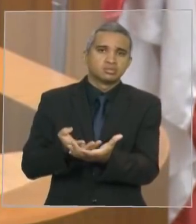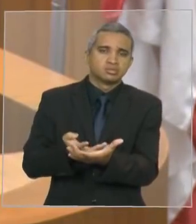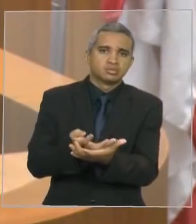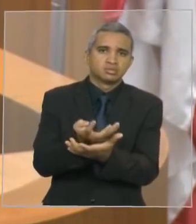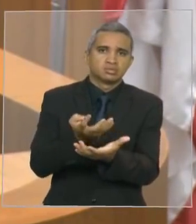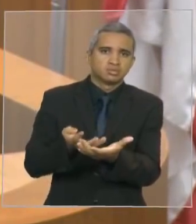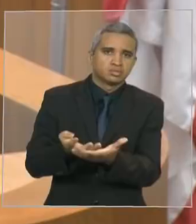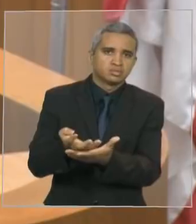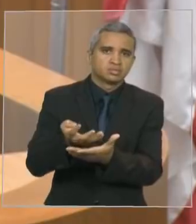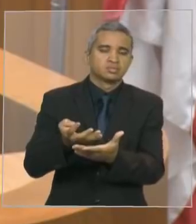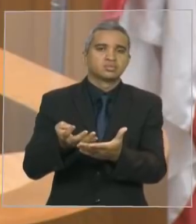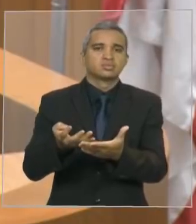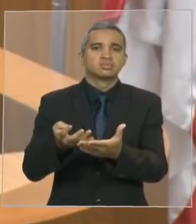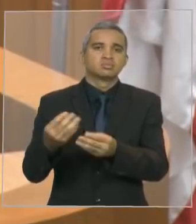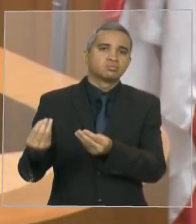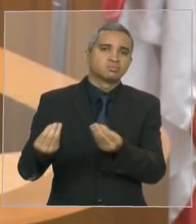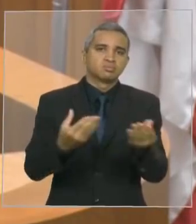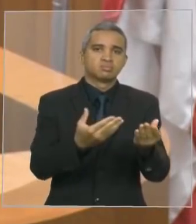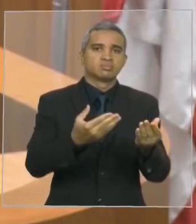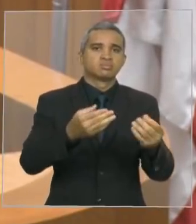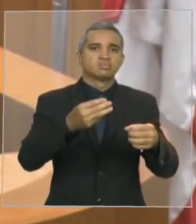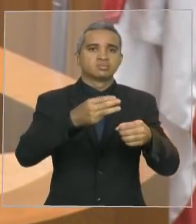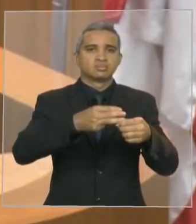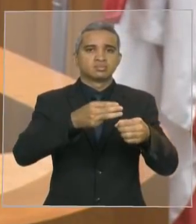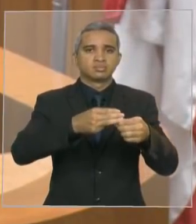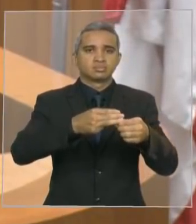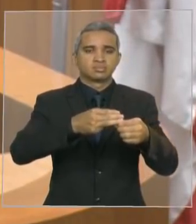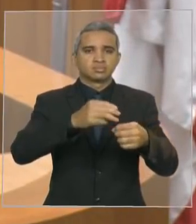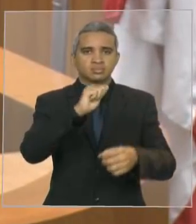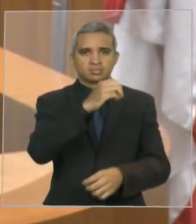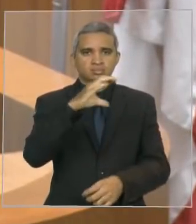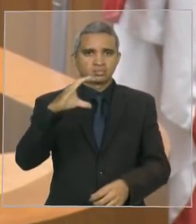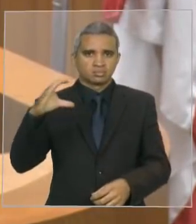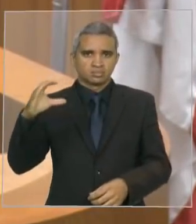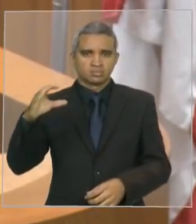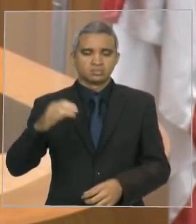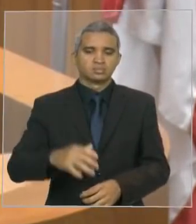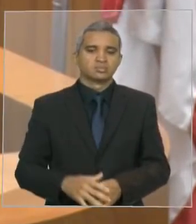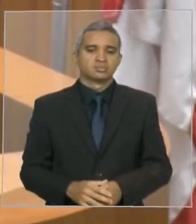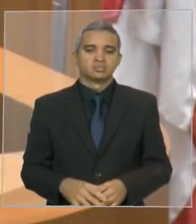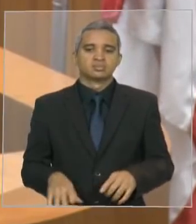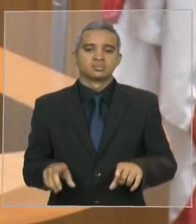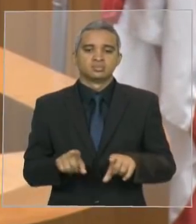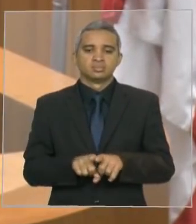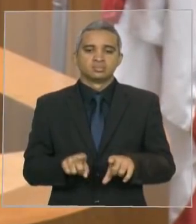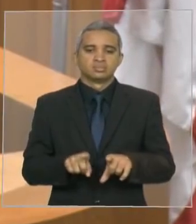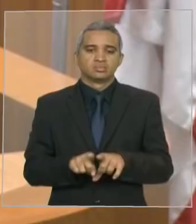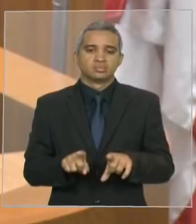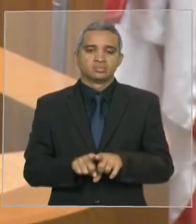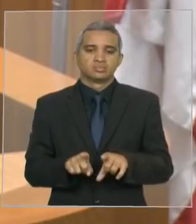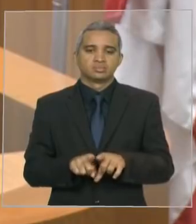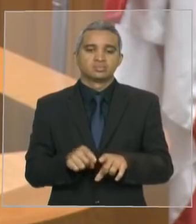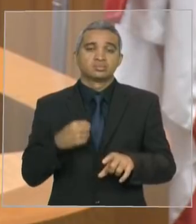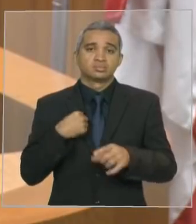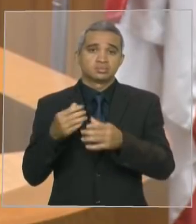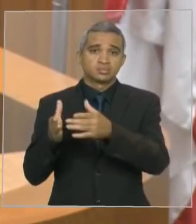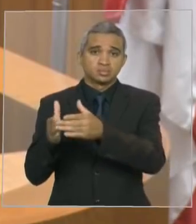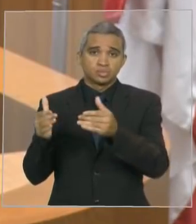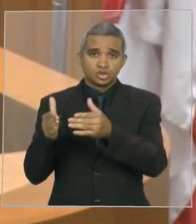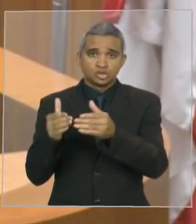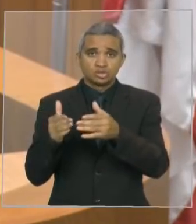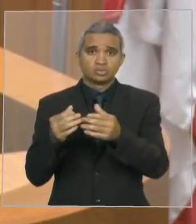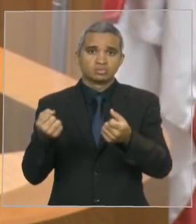para ajudar no desenvolvimento da agricultura daquela região, Açailândia e região. Fiz também o requerimento da